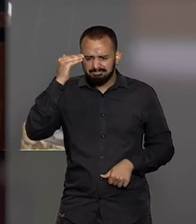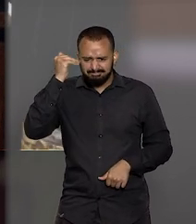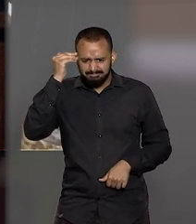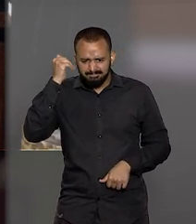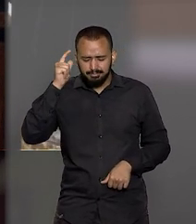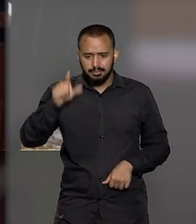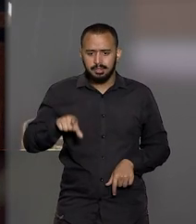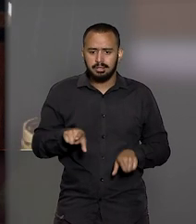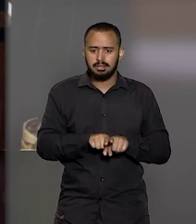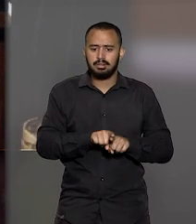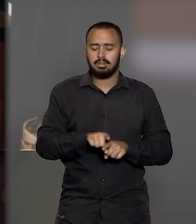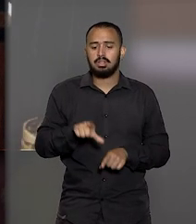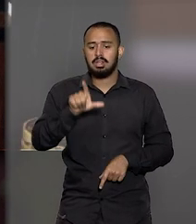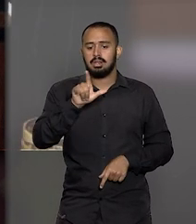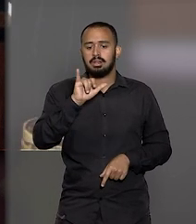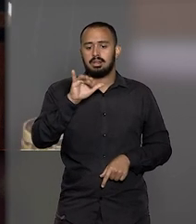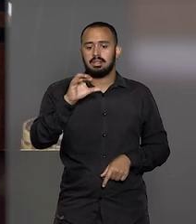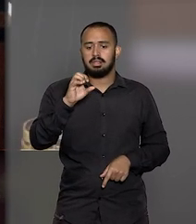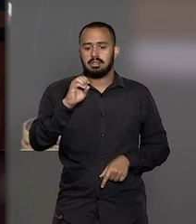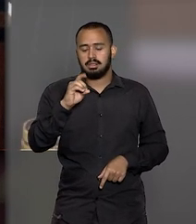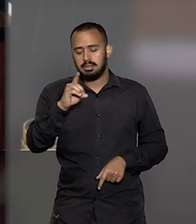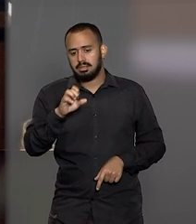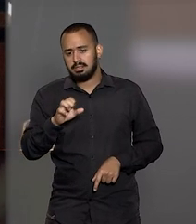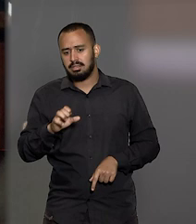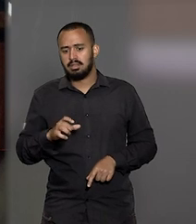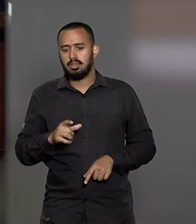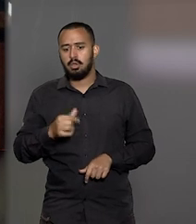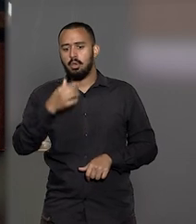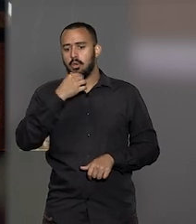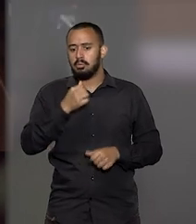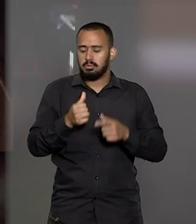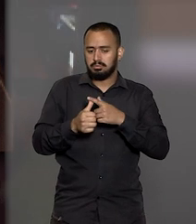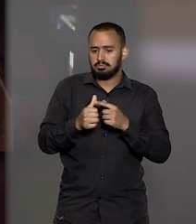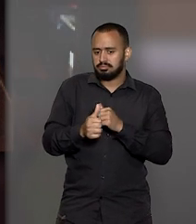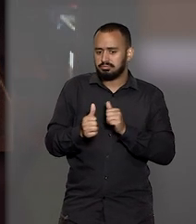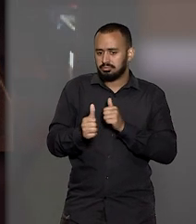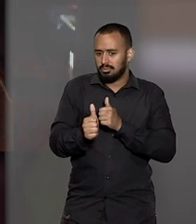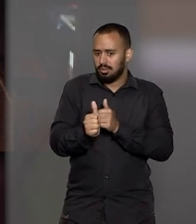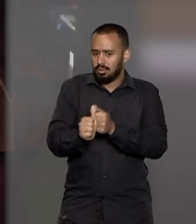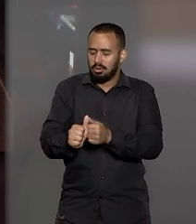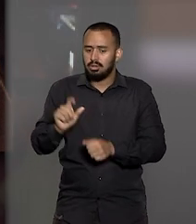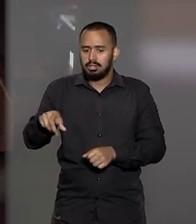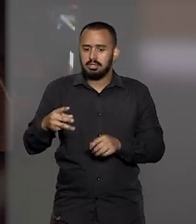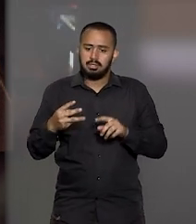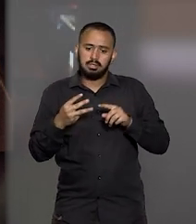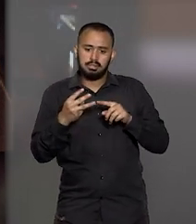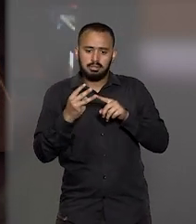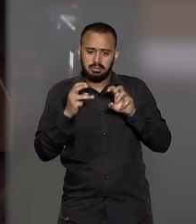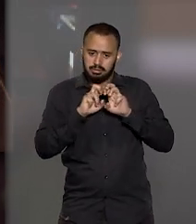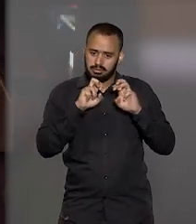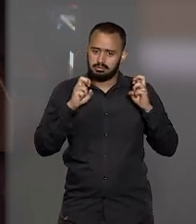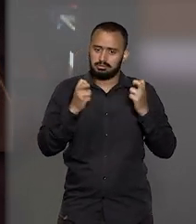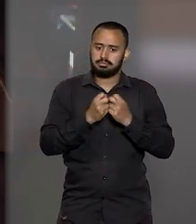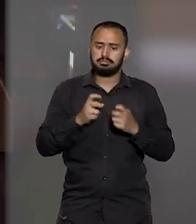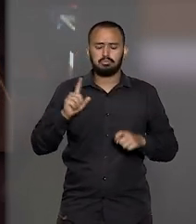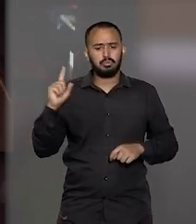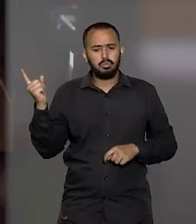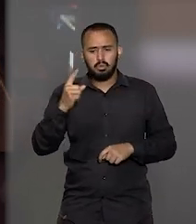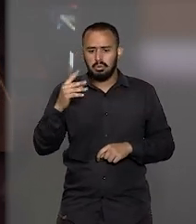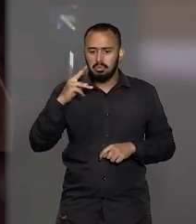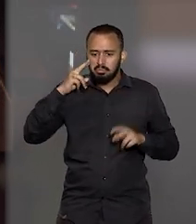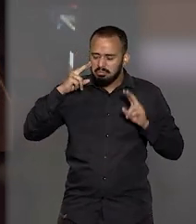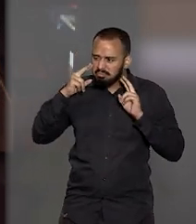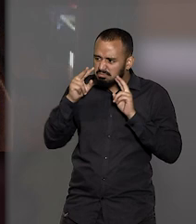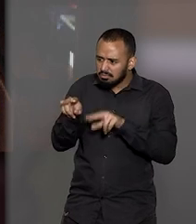digamos assim, técnico da terceira sessão e ele foi sempre visto como um